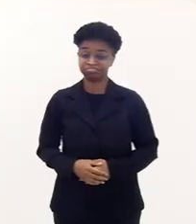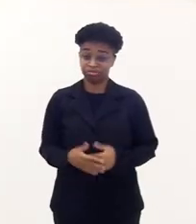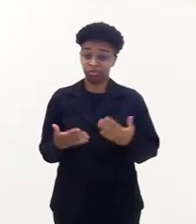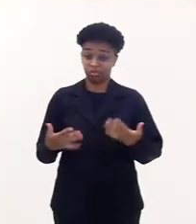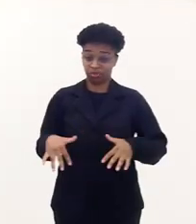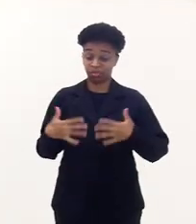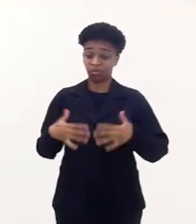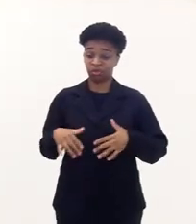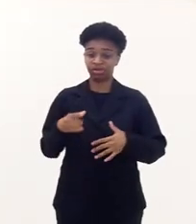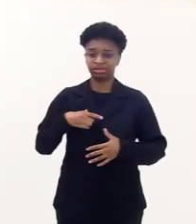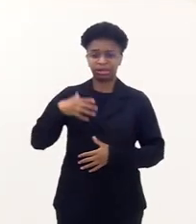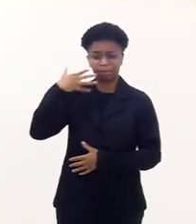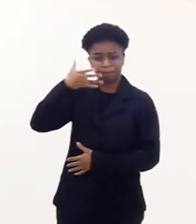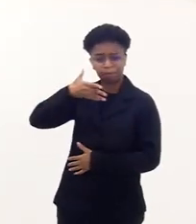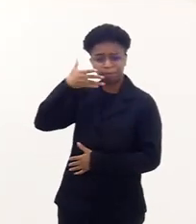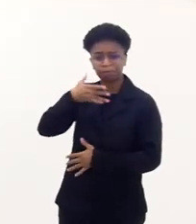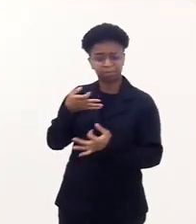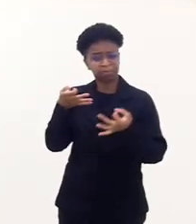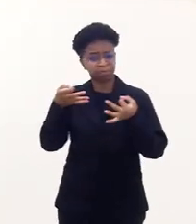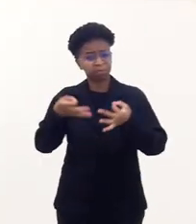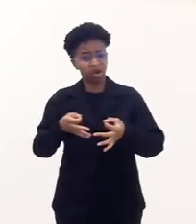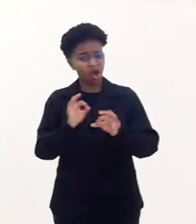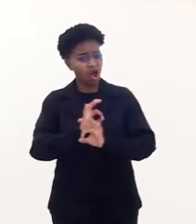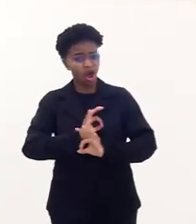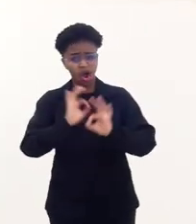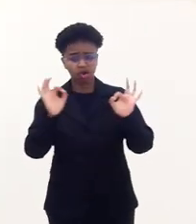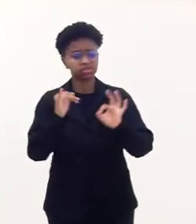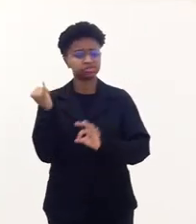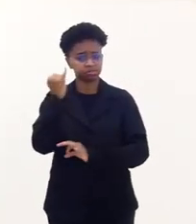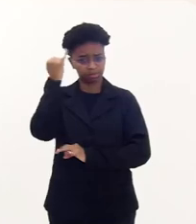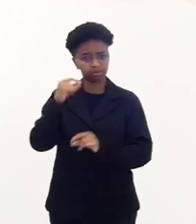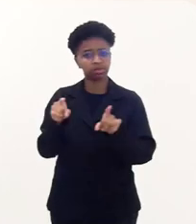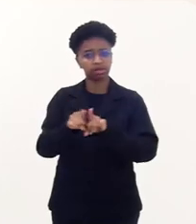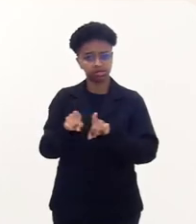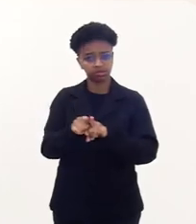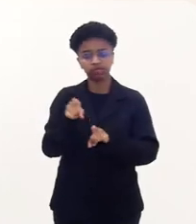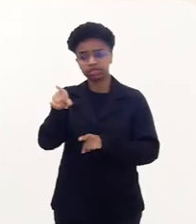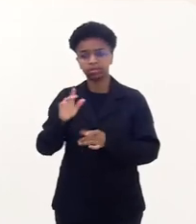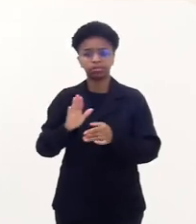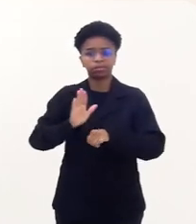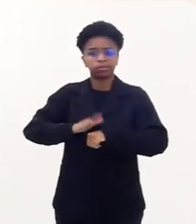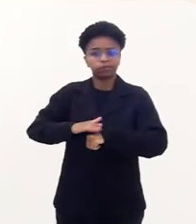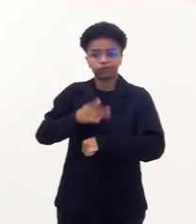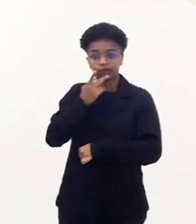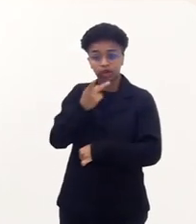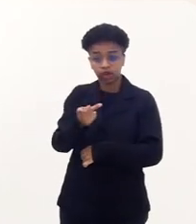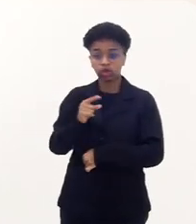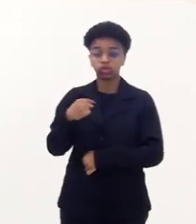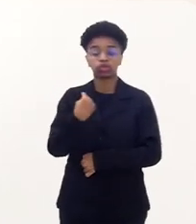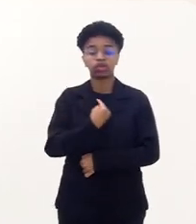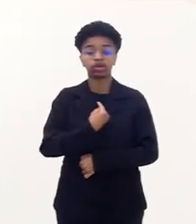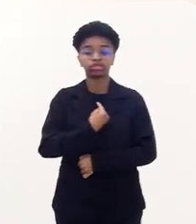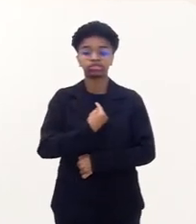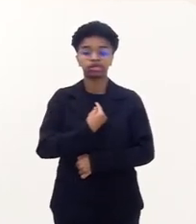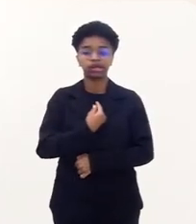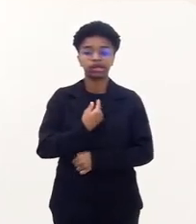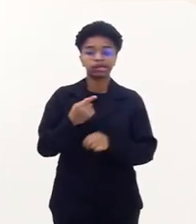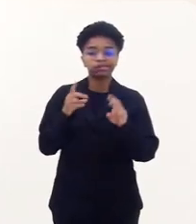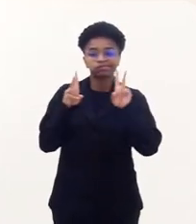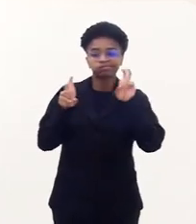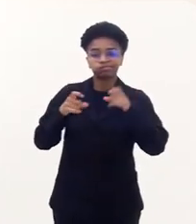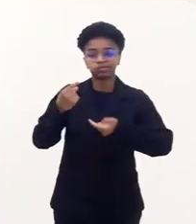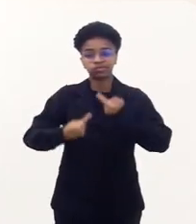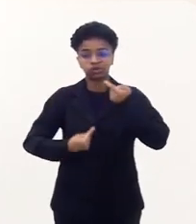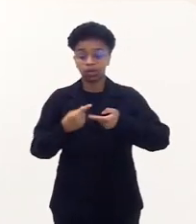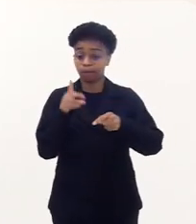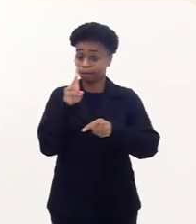assim, são muitas considerações e considerações muito significativas e importantes. Como você bem pontuou, nós estamos tratando aqui da proteção